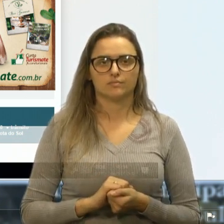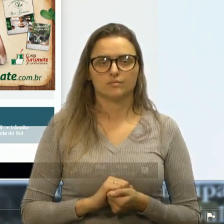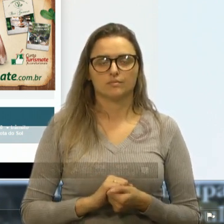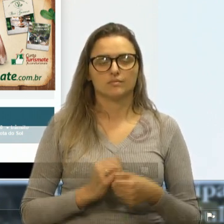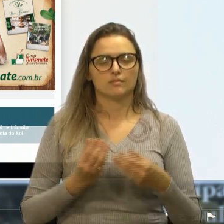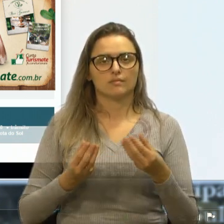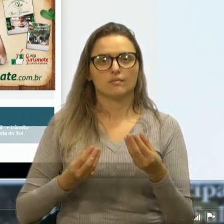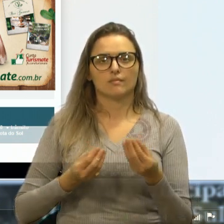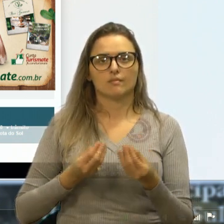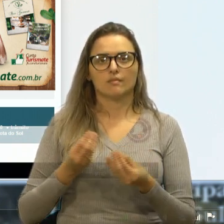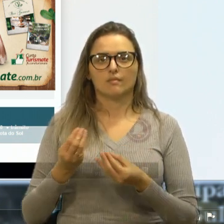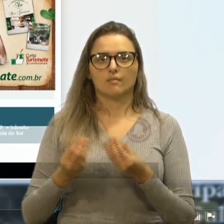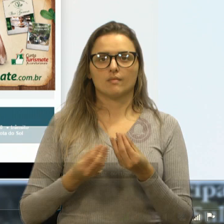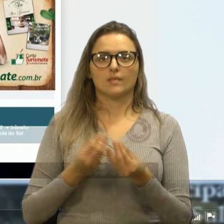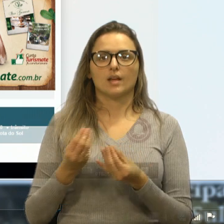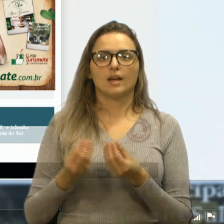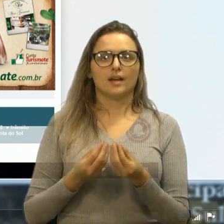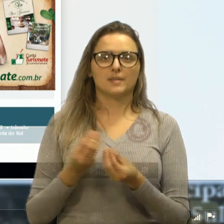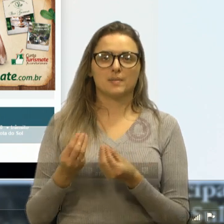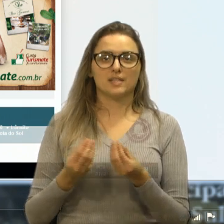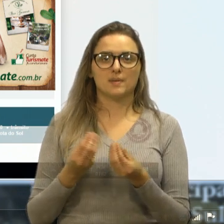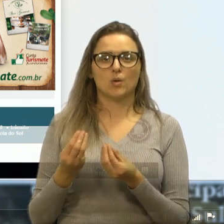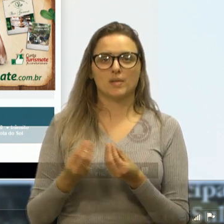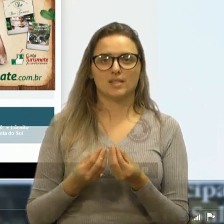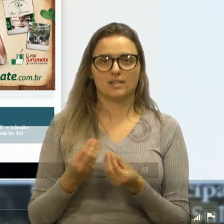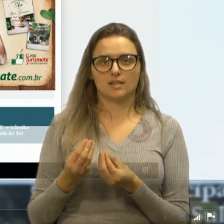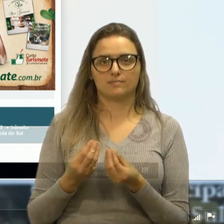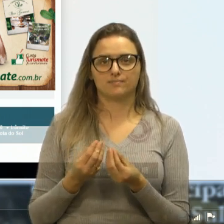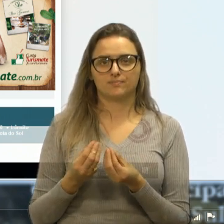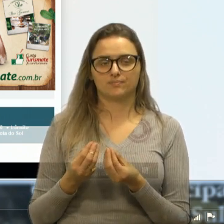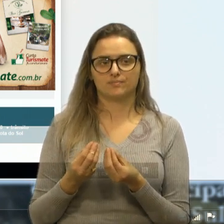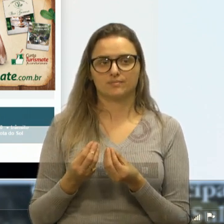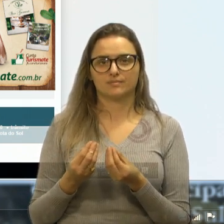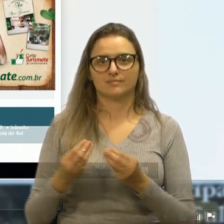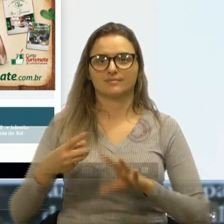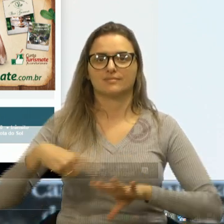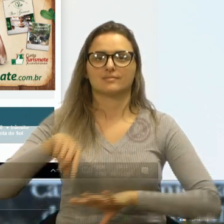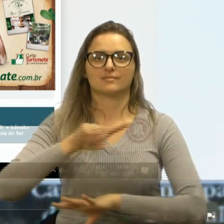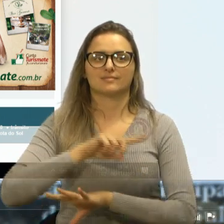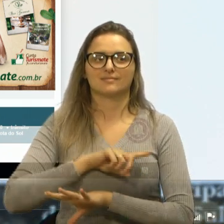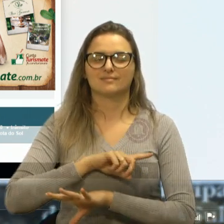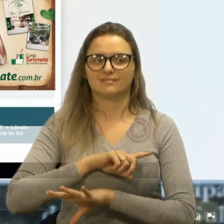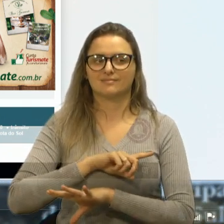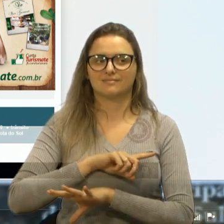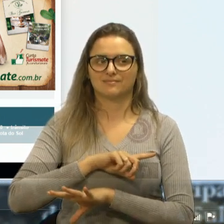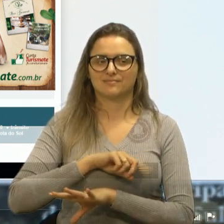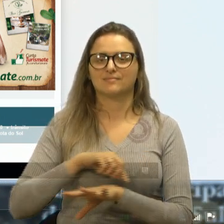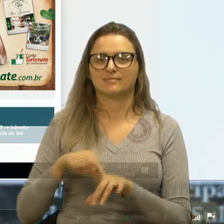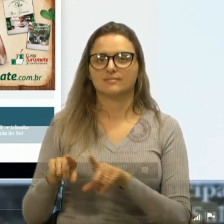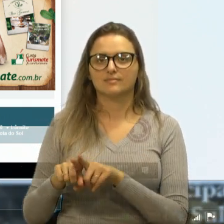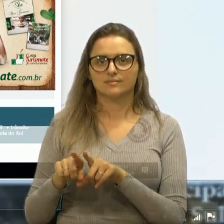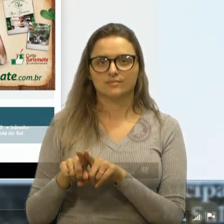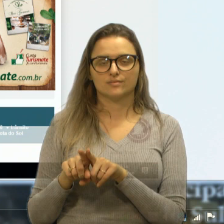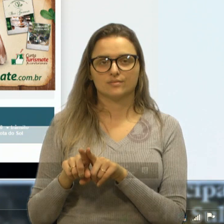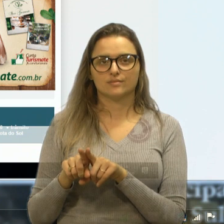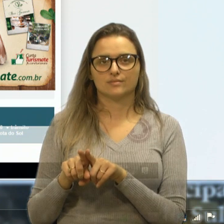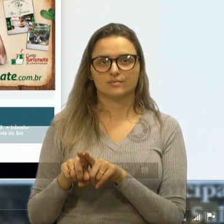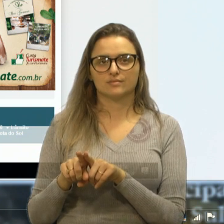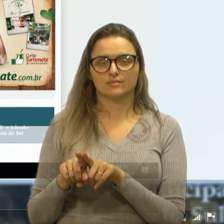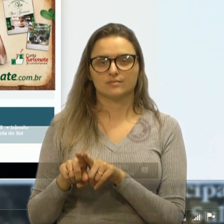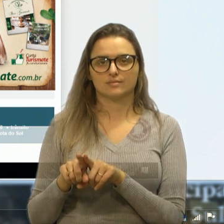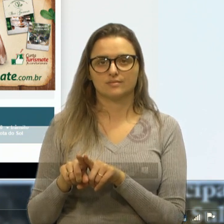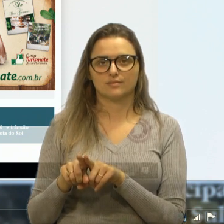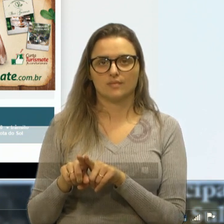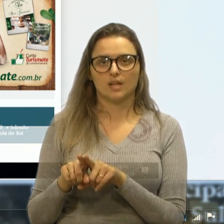a Rota do Sol? Dia 15, mais um feriado, a partir de agora em diante, as pessoas que trabalham, que moram na